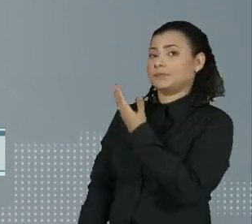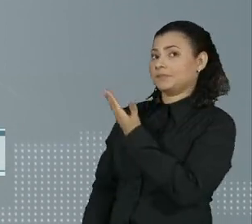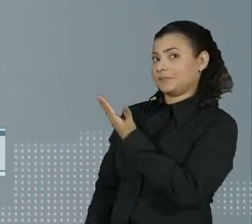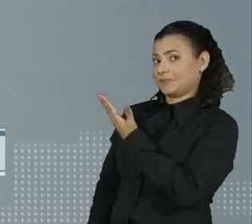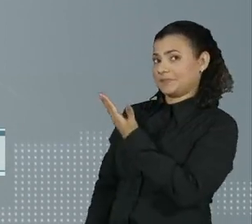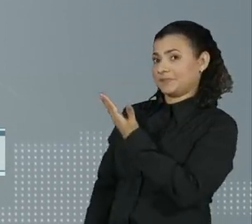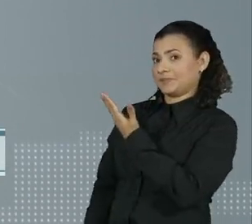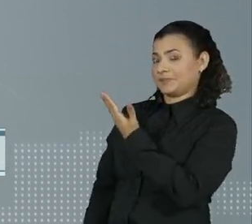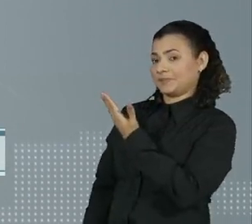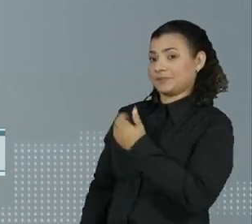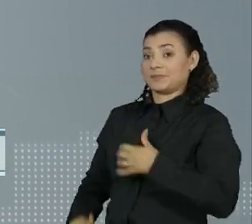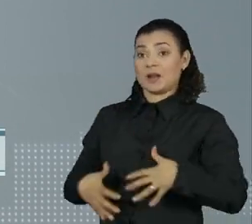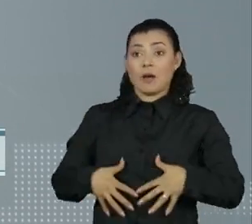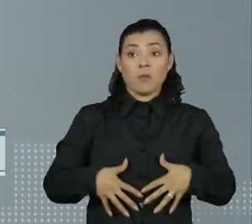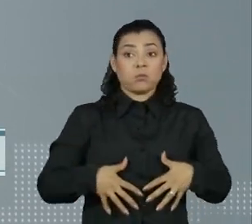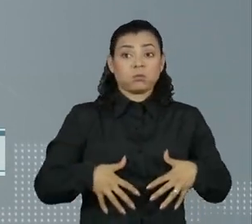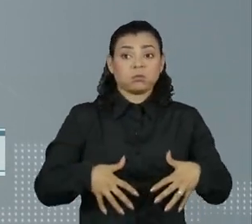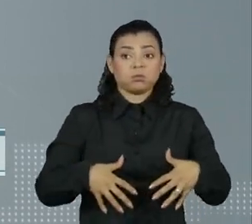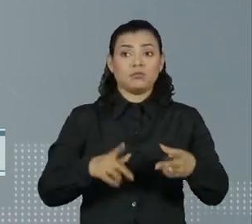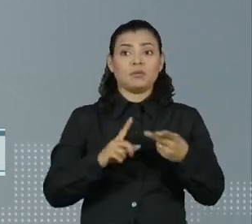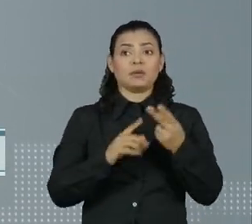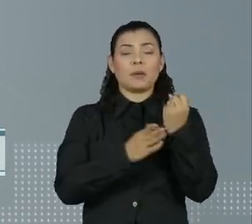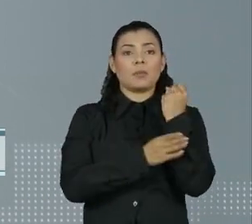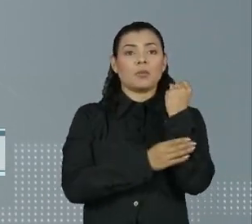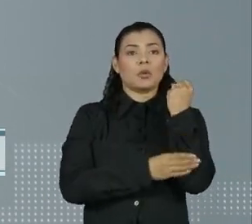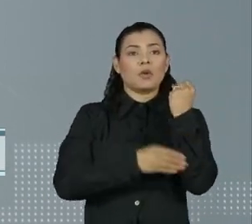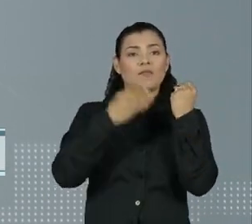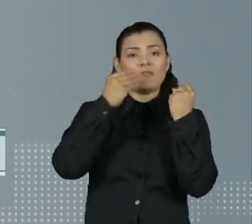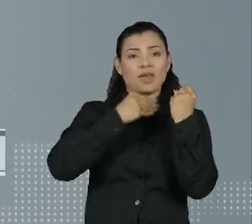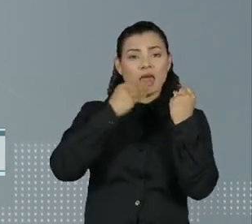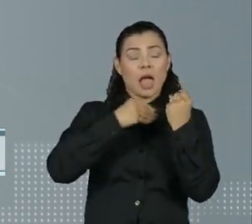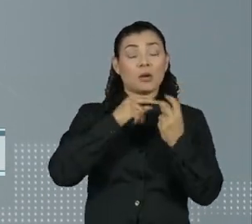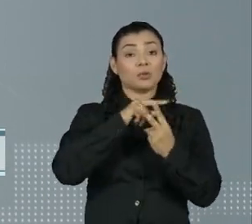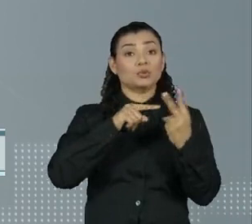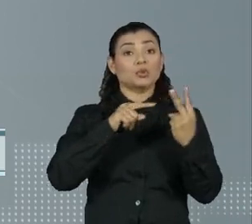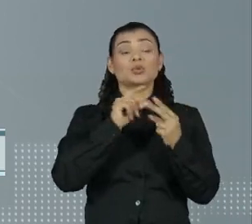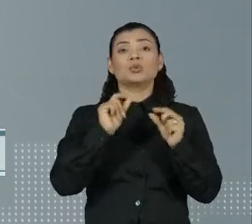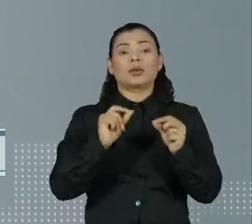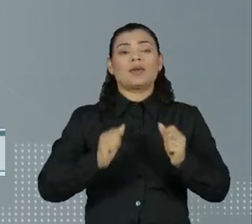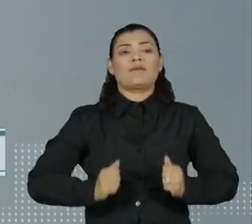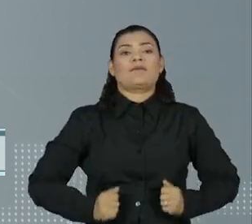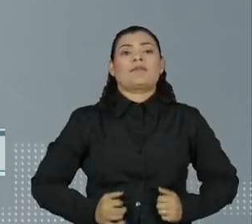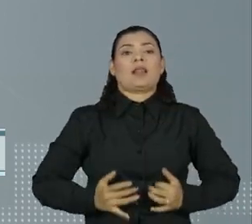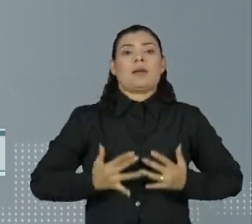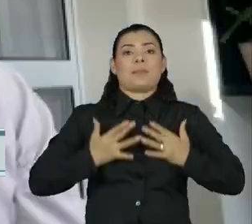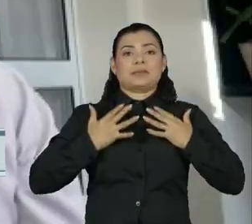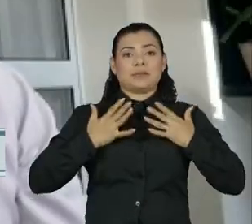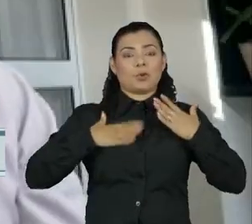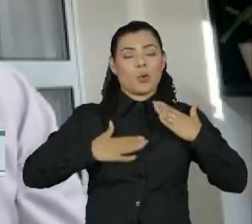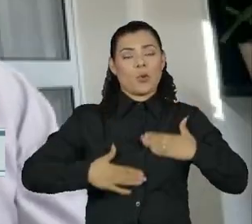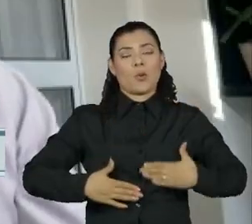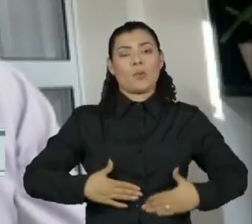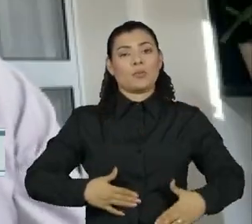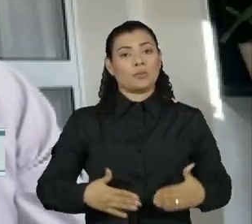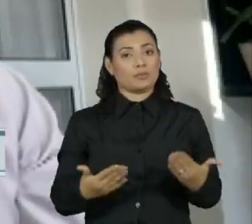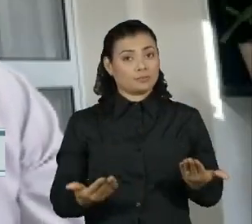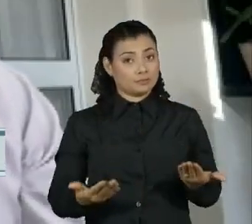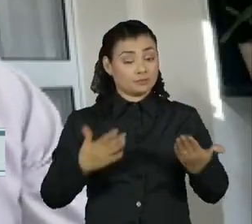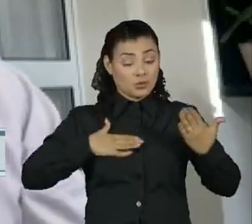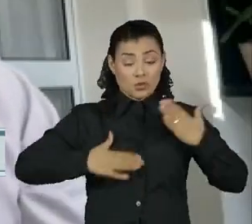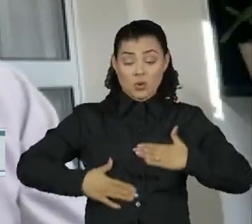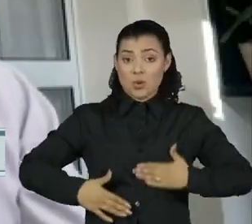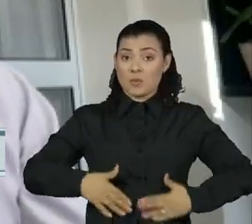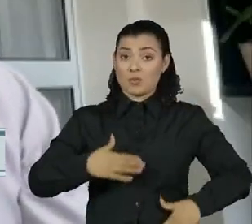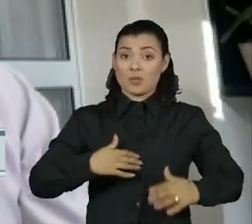da obesidade abdominal e da fraqueza muscular, faz com que a gordura gere uma inflamação crônica. Em todo o organismo,